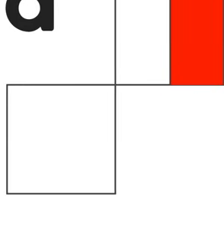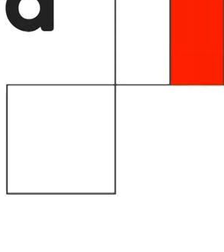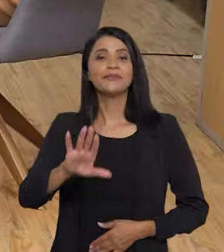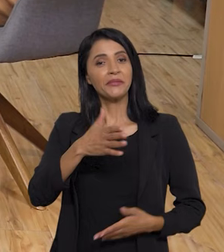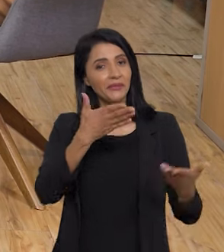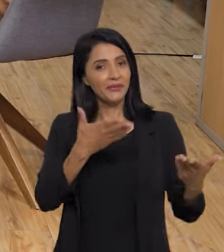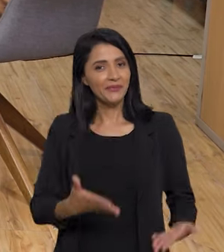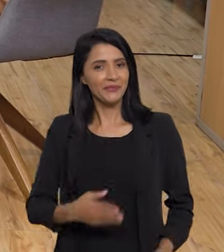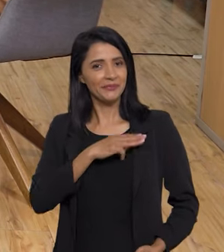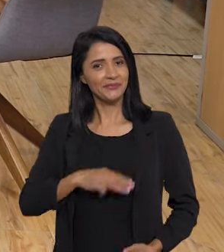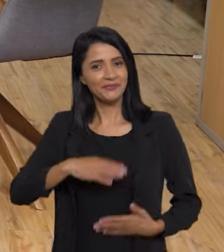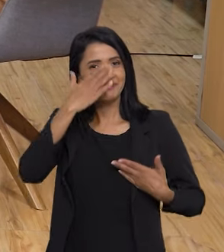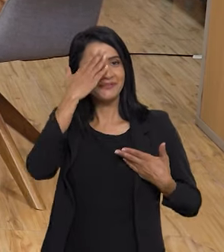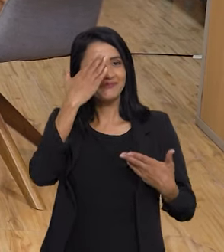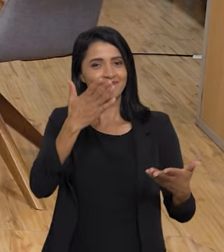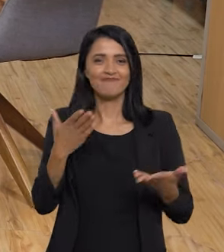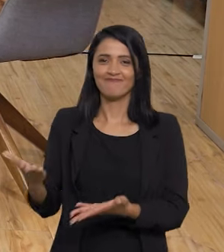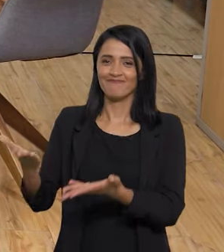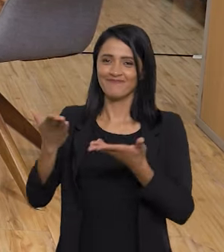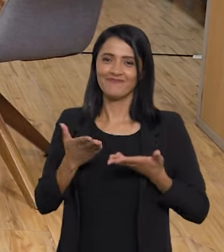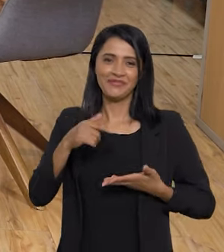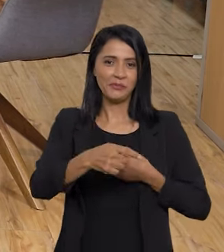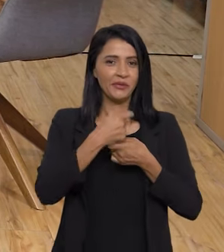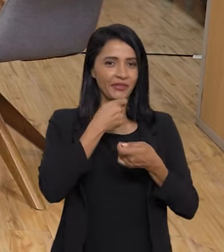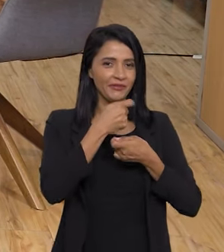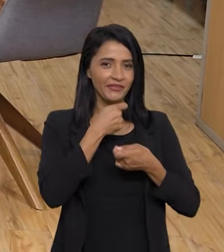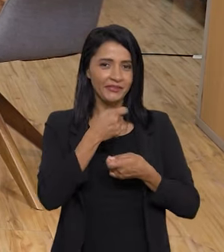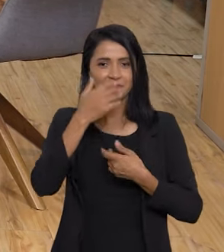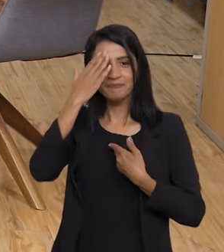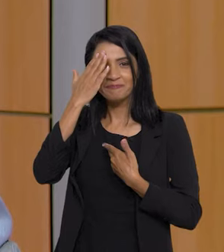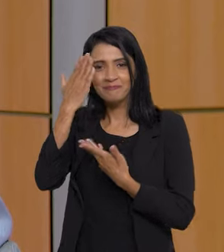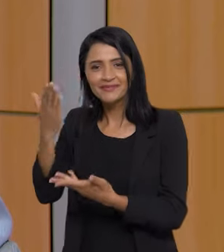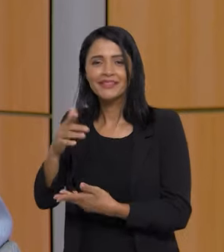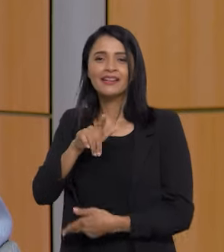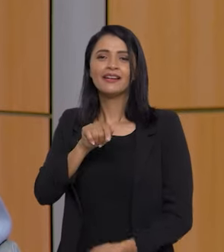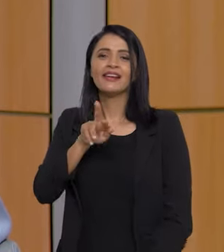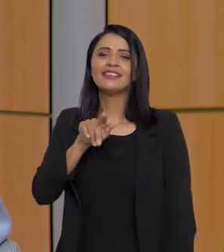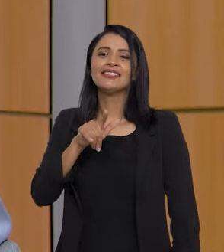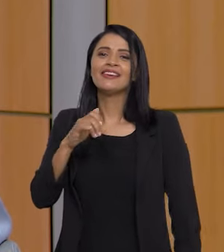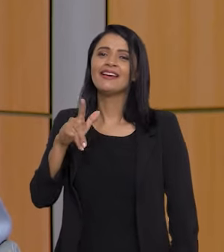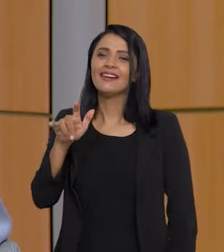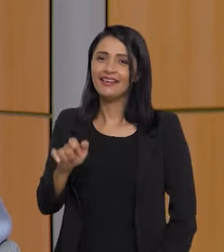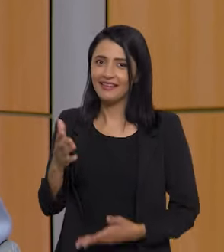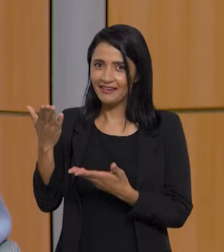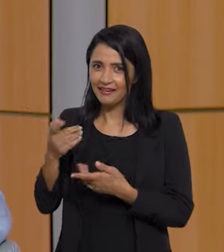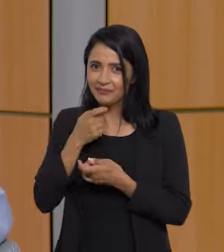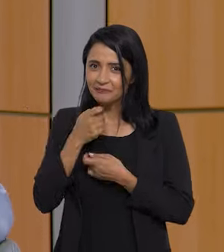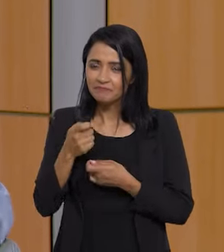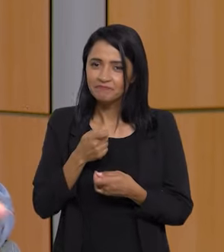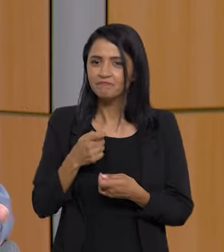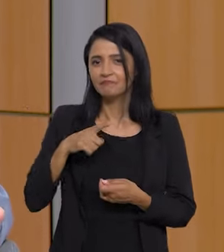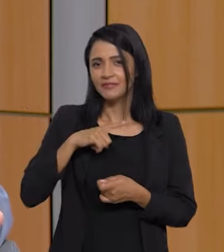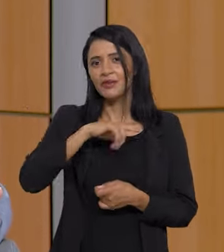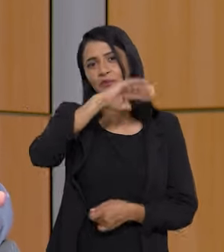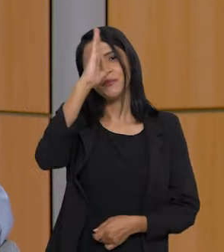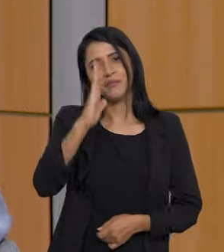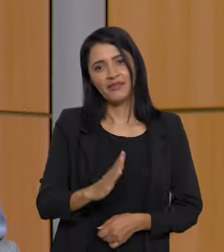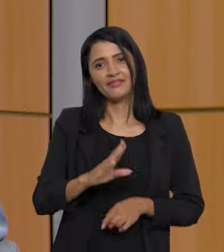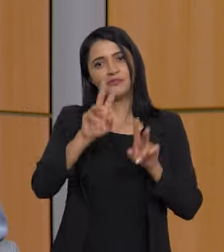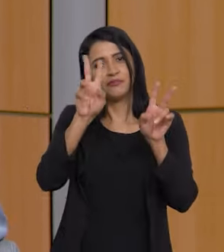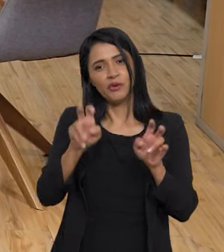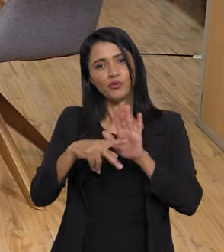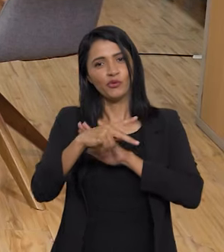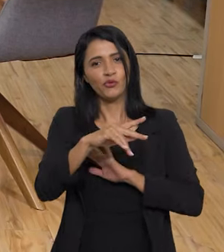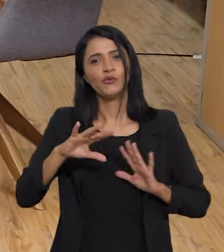Olá, ministro. Obrigada por nos receber para esta entrevista. Obrigado, Graciele Bittencourt e todo o Brasil em